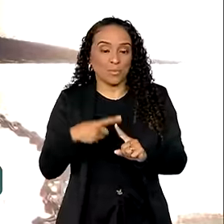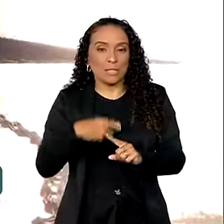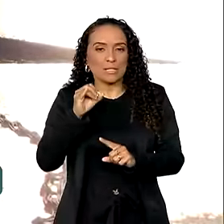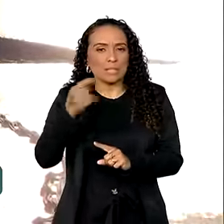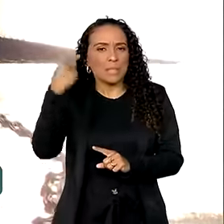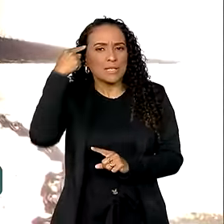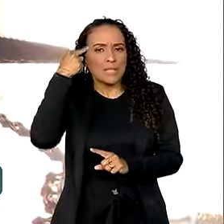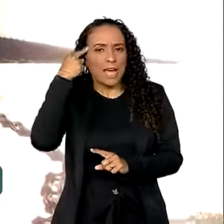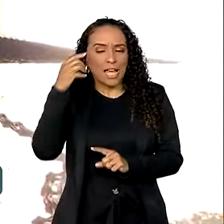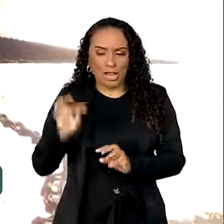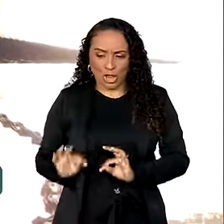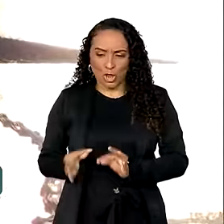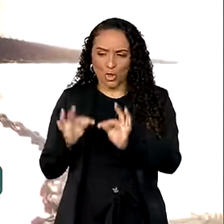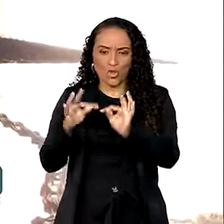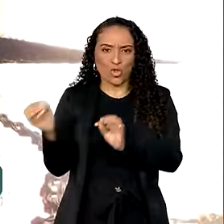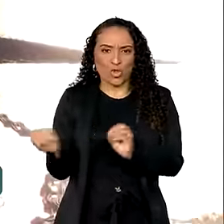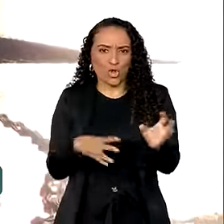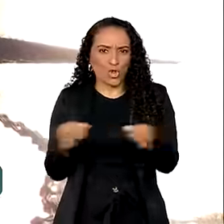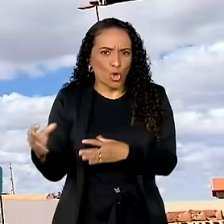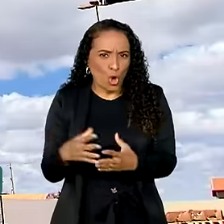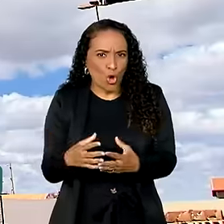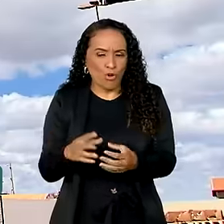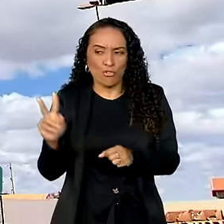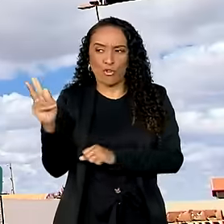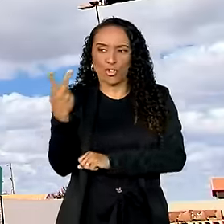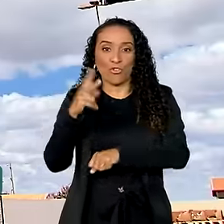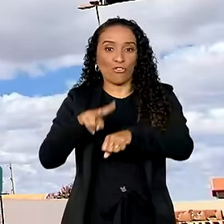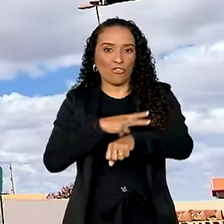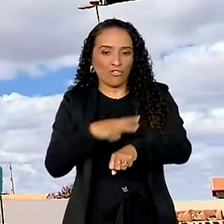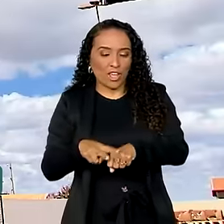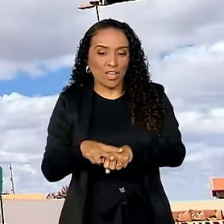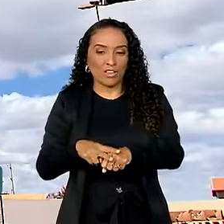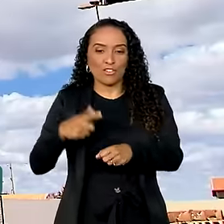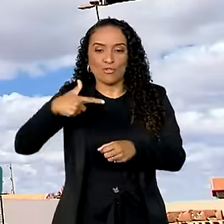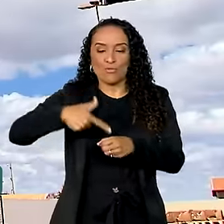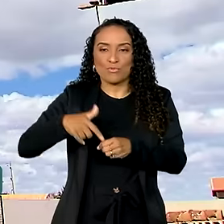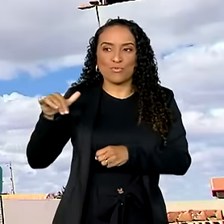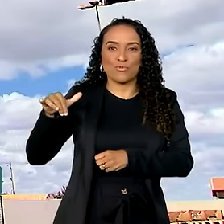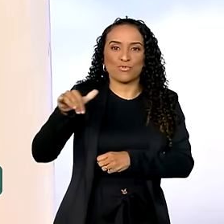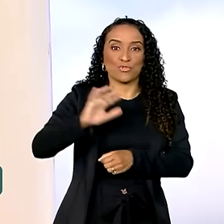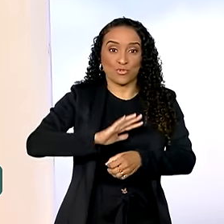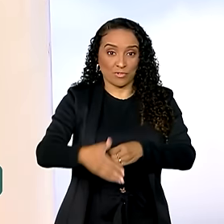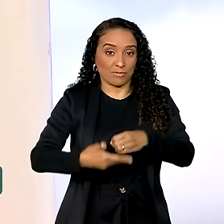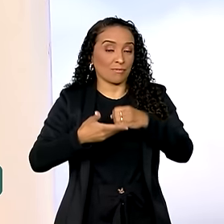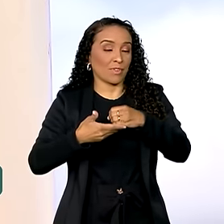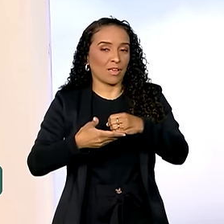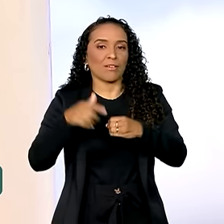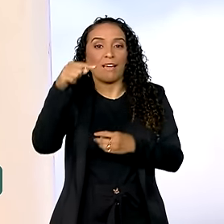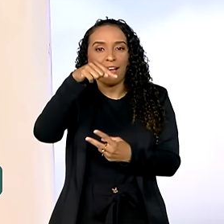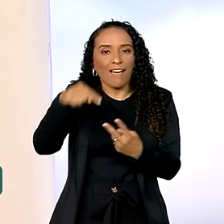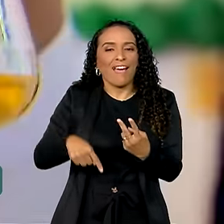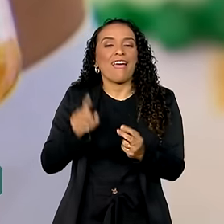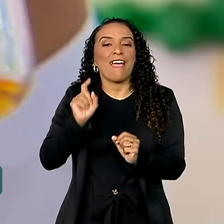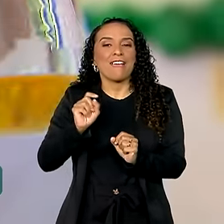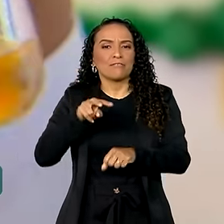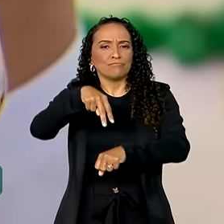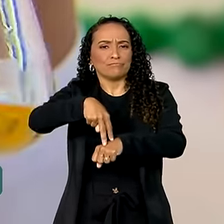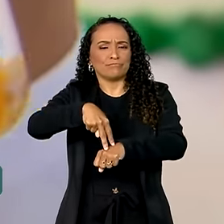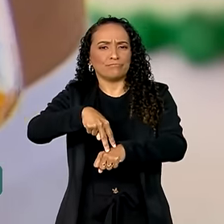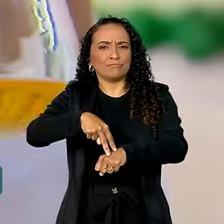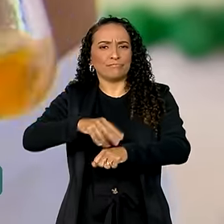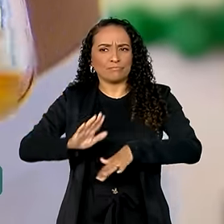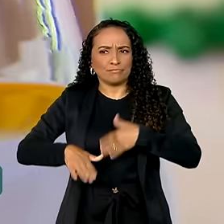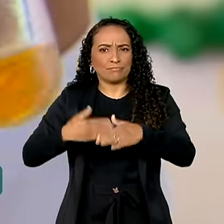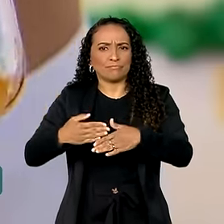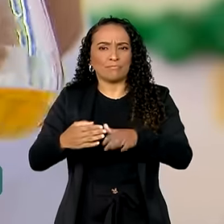pensamos em novas tecnologias como hidrógeno verde, combustível de aviação sustentável. Essas são frentes que ganharam cada vez